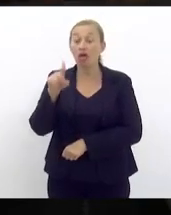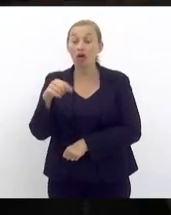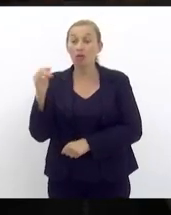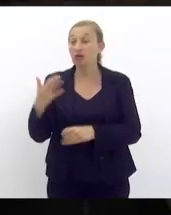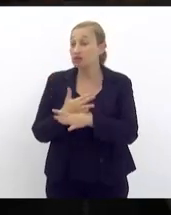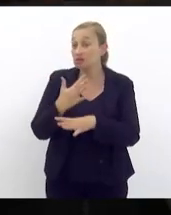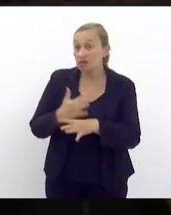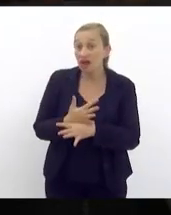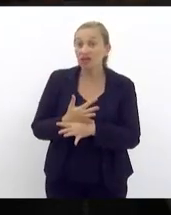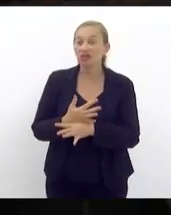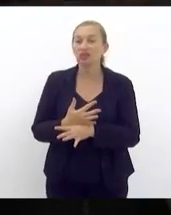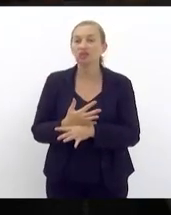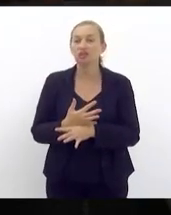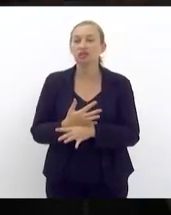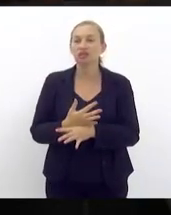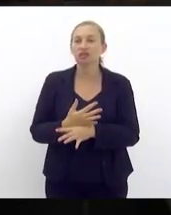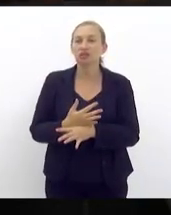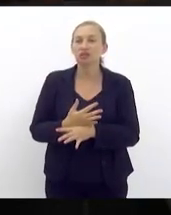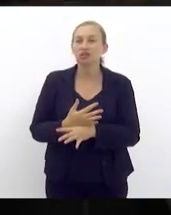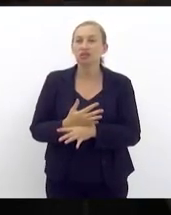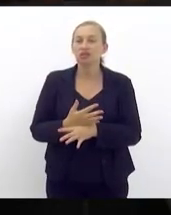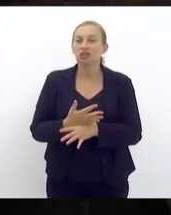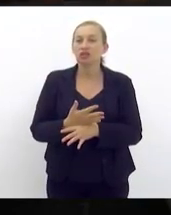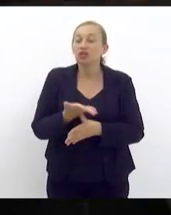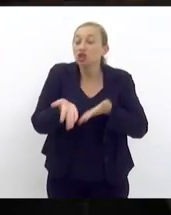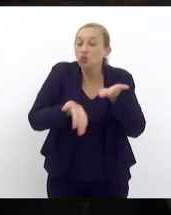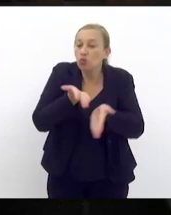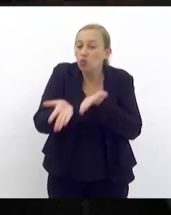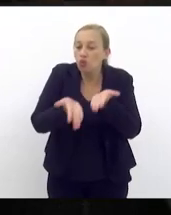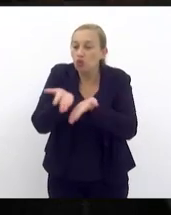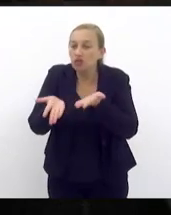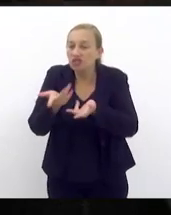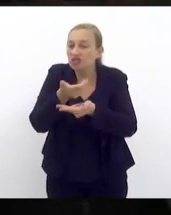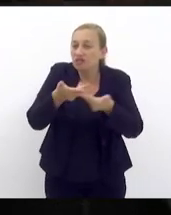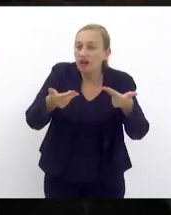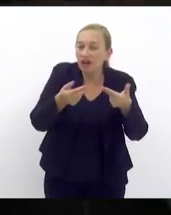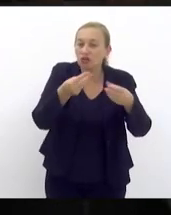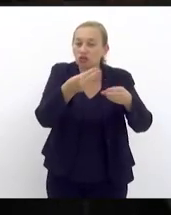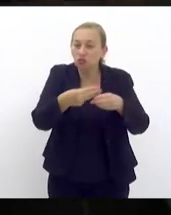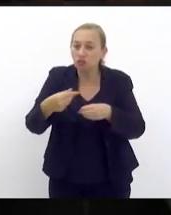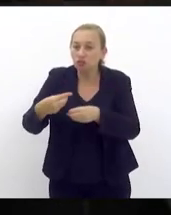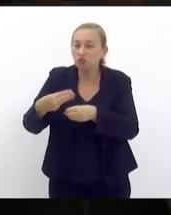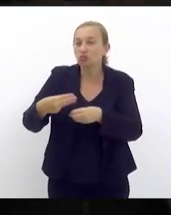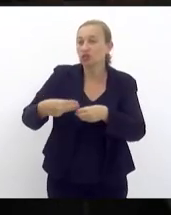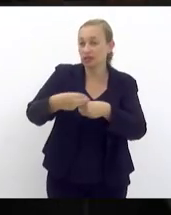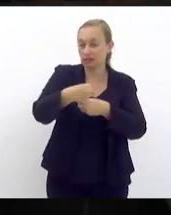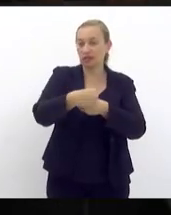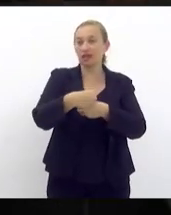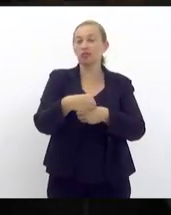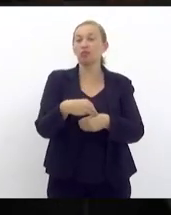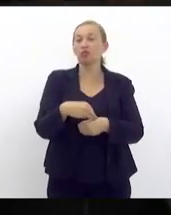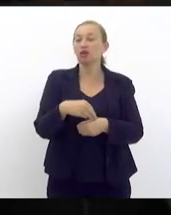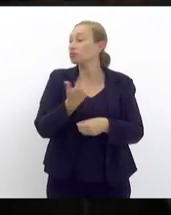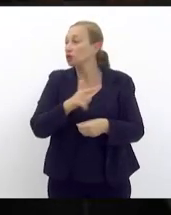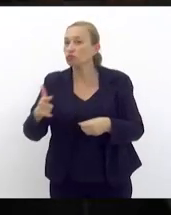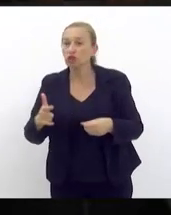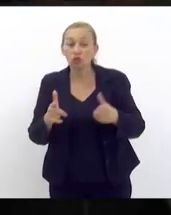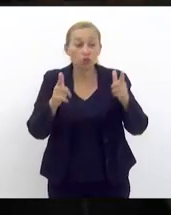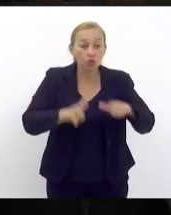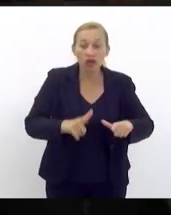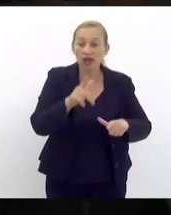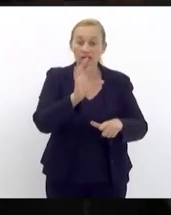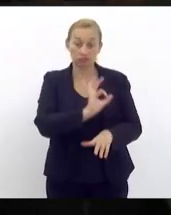que é considerada como a mãe da Baixada Fluminense vários municípios saíram de Nova Iguaçu e a gente não tem um batalhão de polícia militar